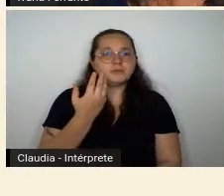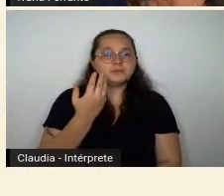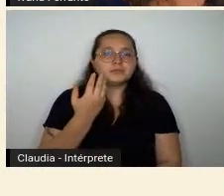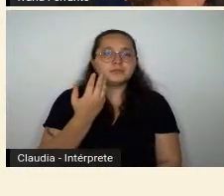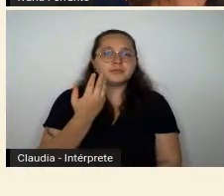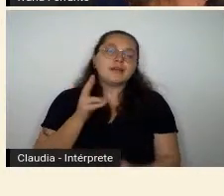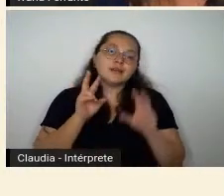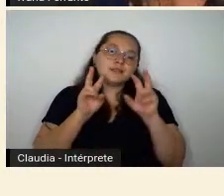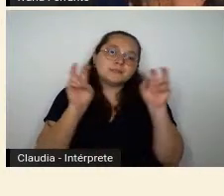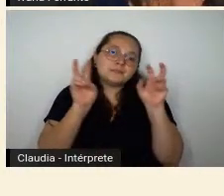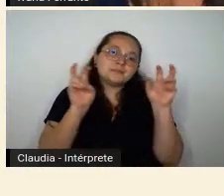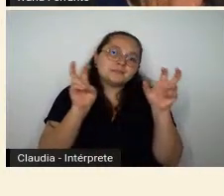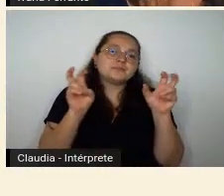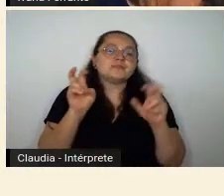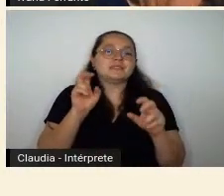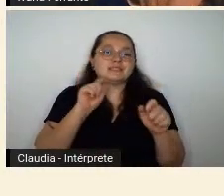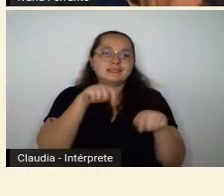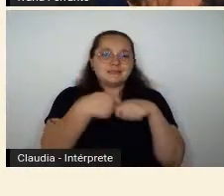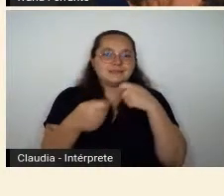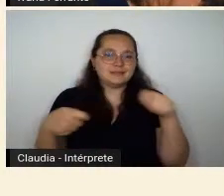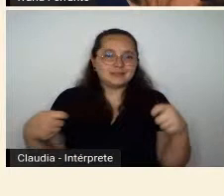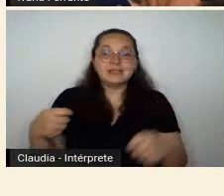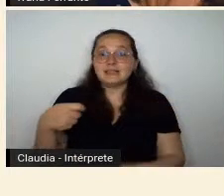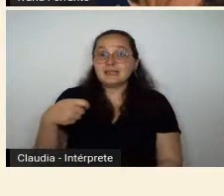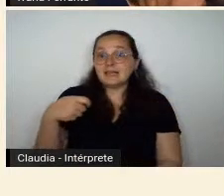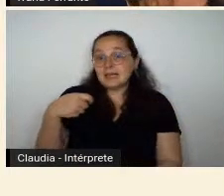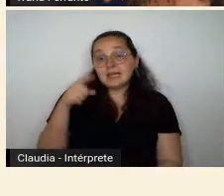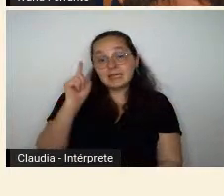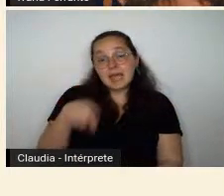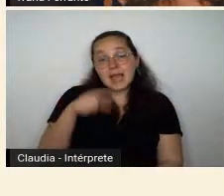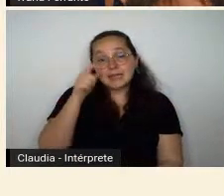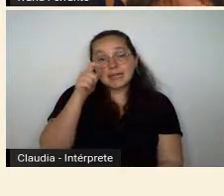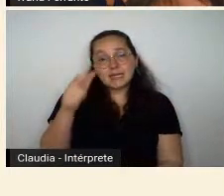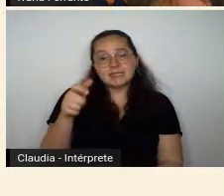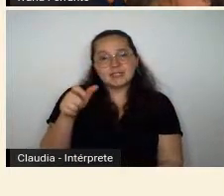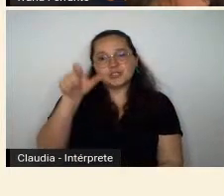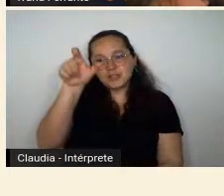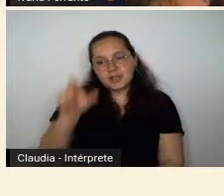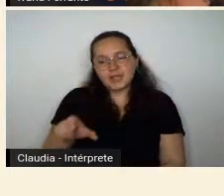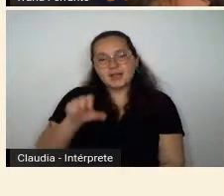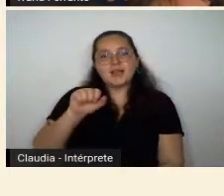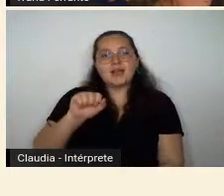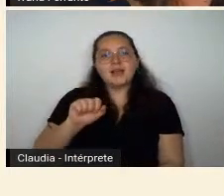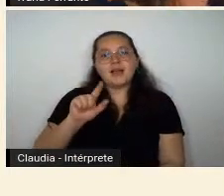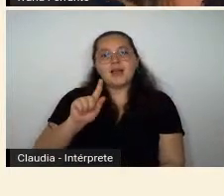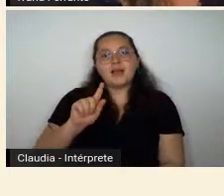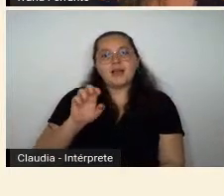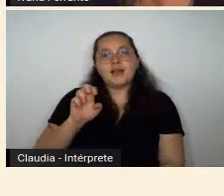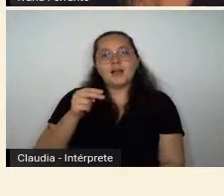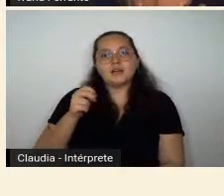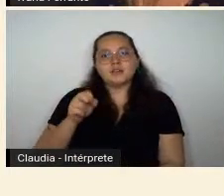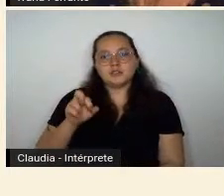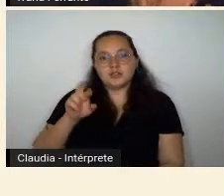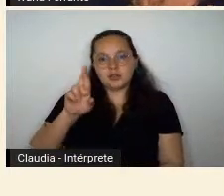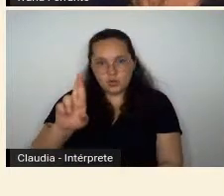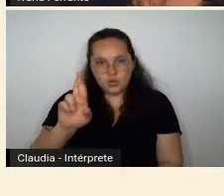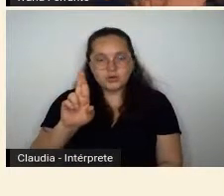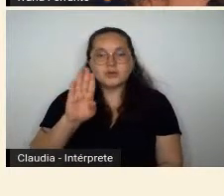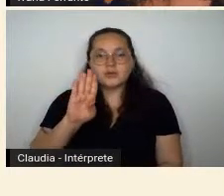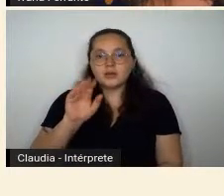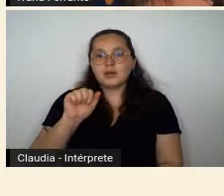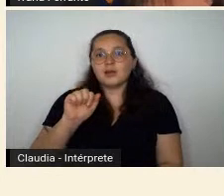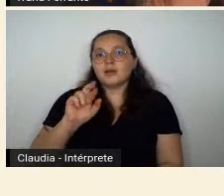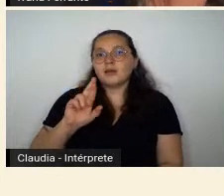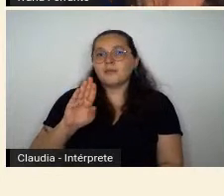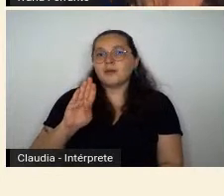caracterização tão interessante do Agenor Barbosa que talvez explique um pouco e em parte o fato